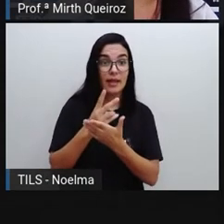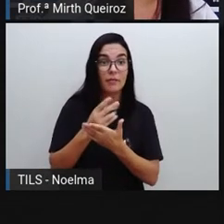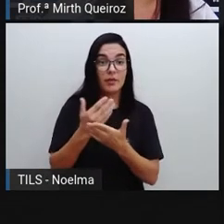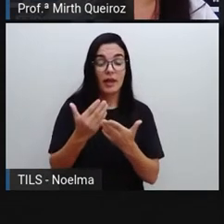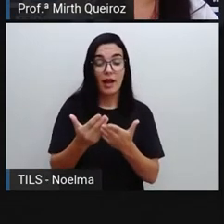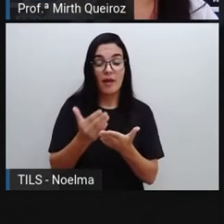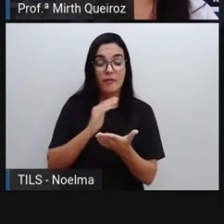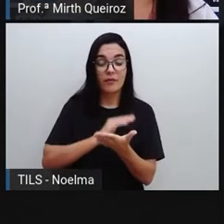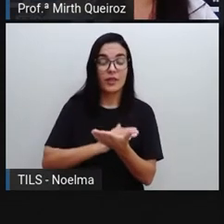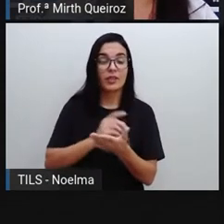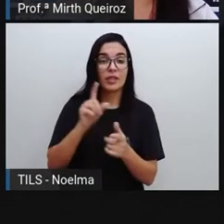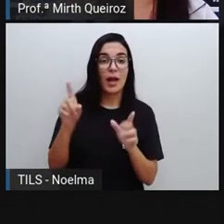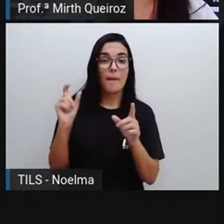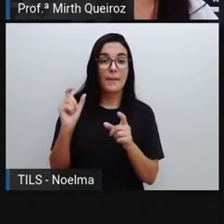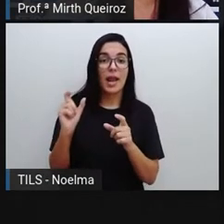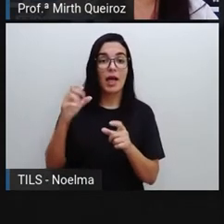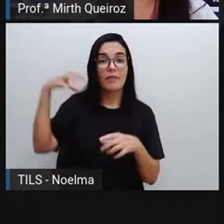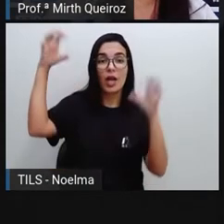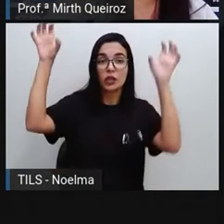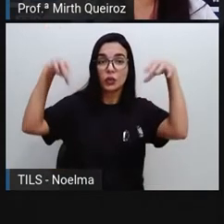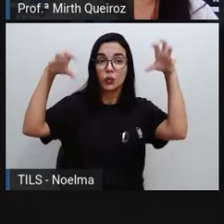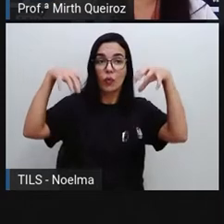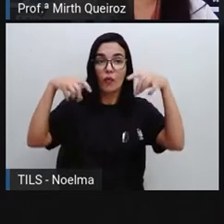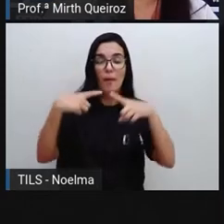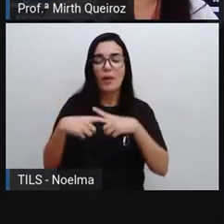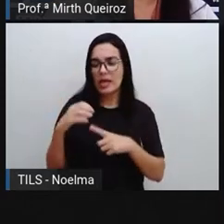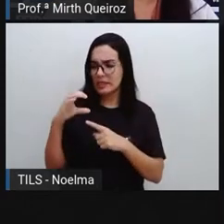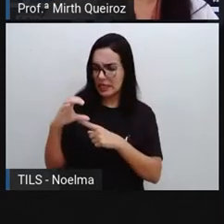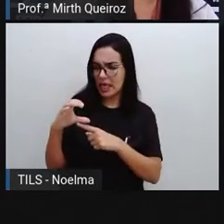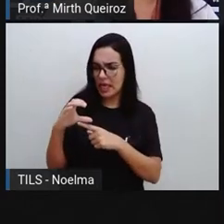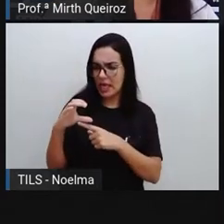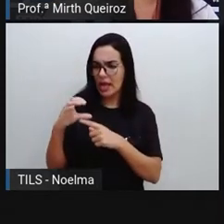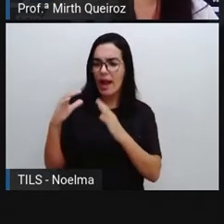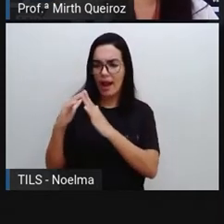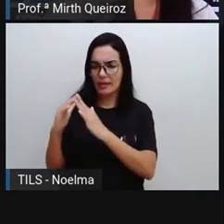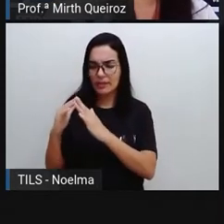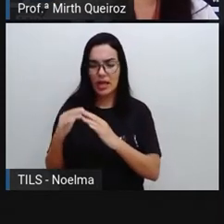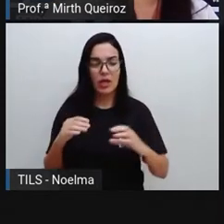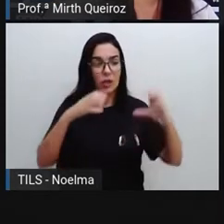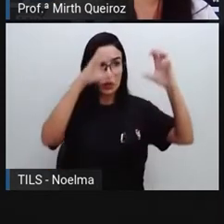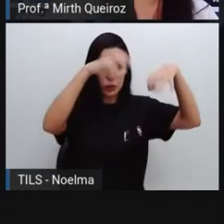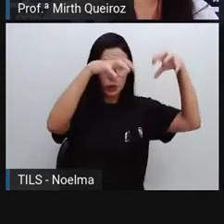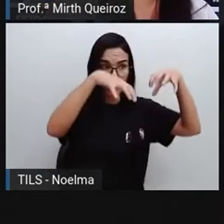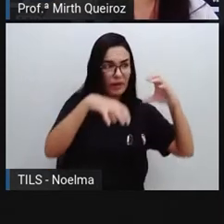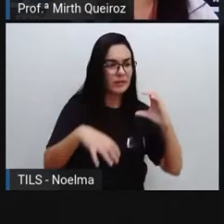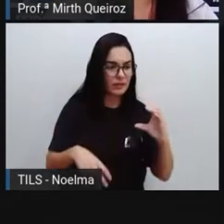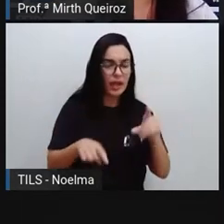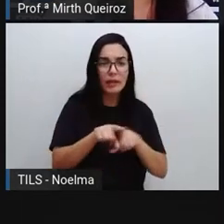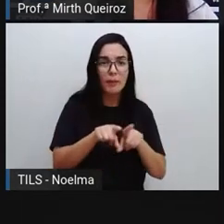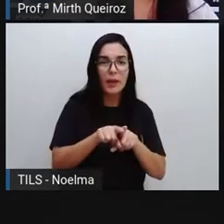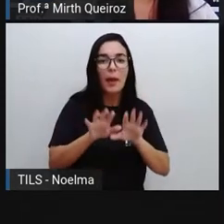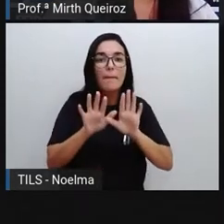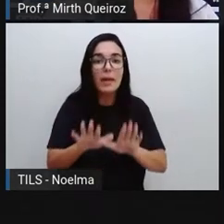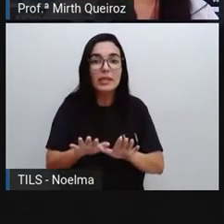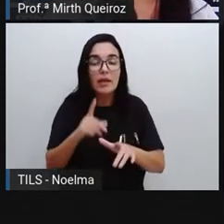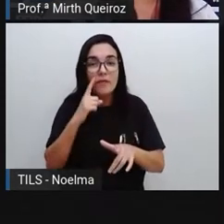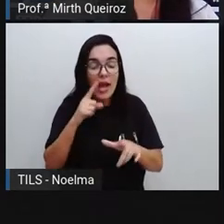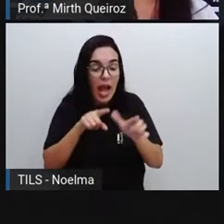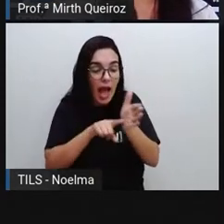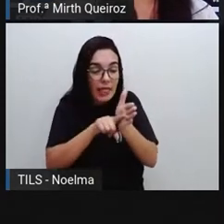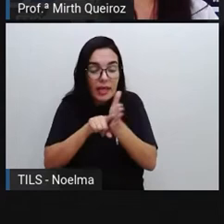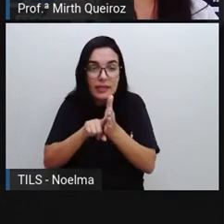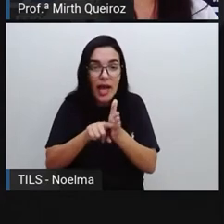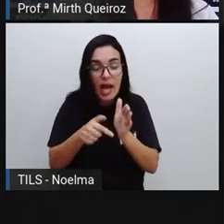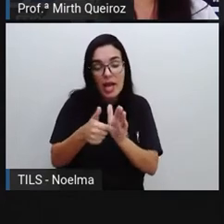A, o C e o C é igual, né? Casa e chuva começam com C. Mas quando tem a mesma letra, a gente analisa a segunda. O A